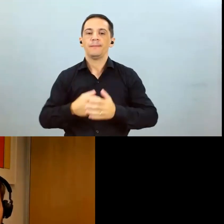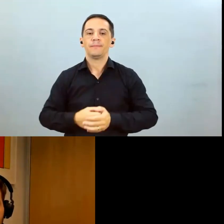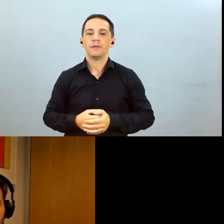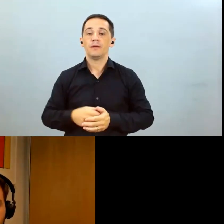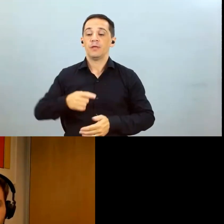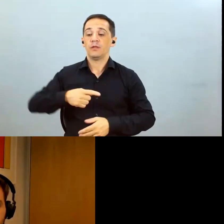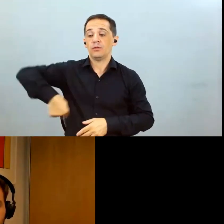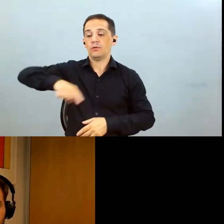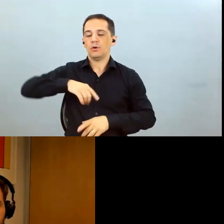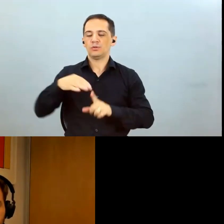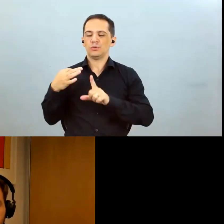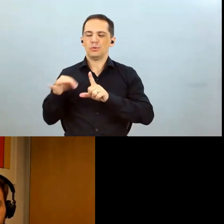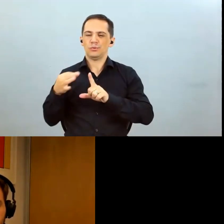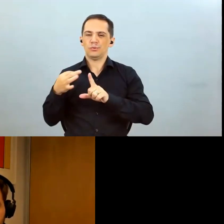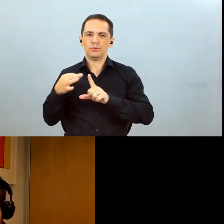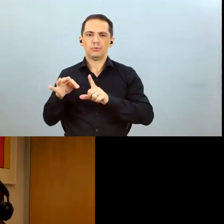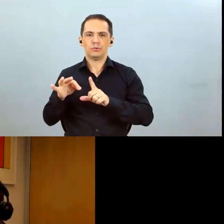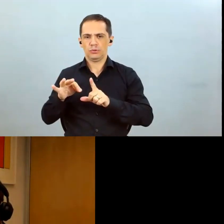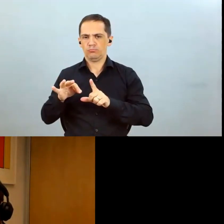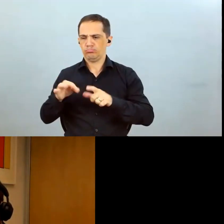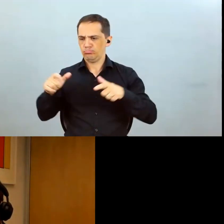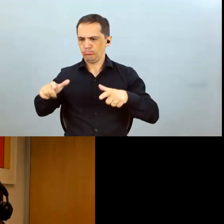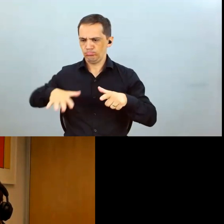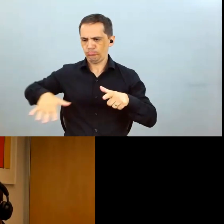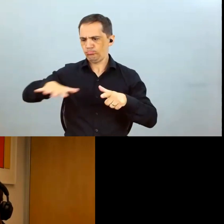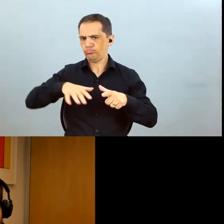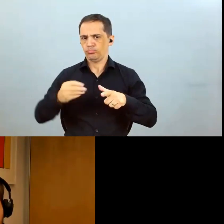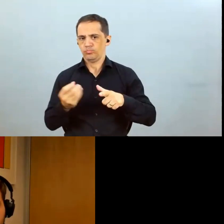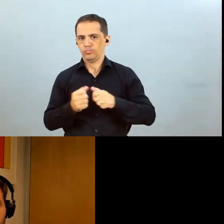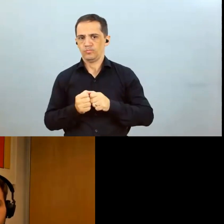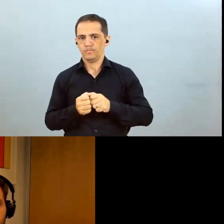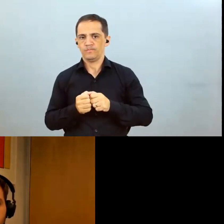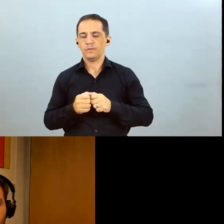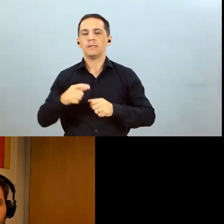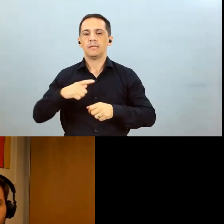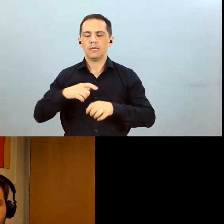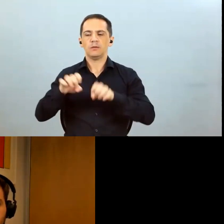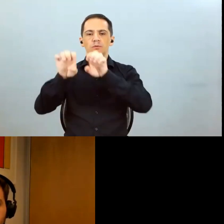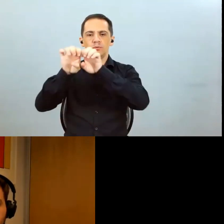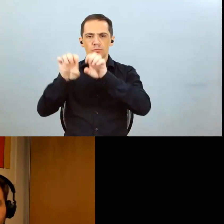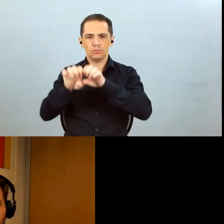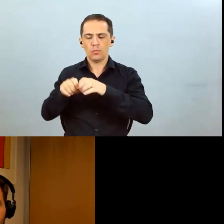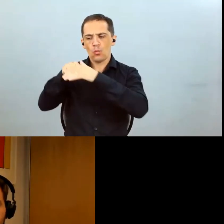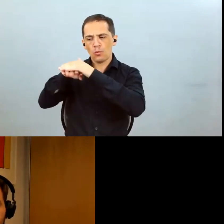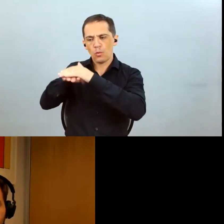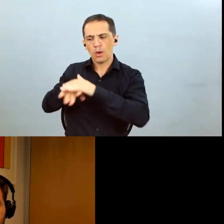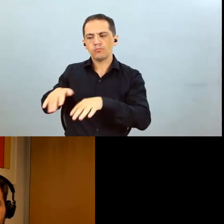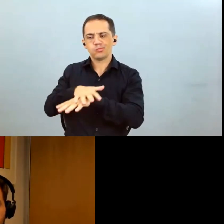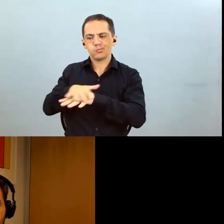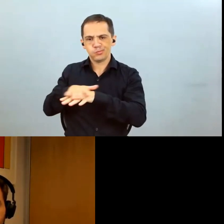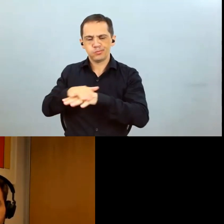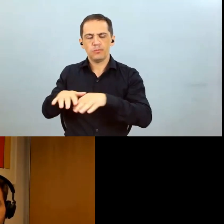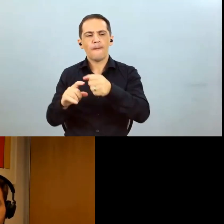nós temos estrutura para armazenar nossa estratégia temos estrutura para armazenar nossa soja durante a colheita